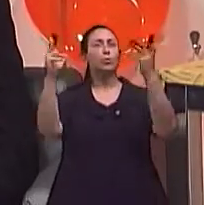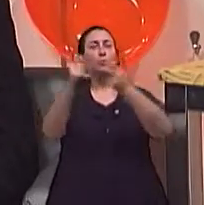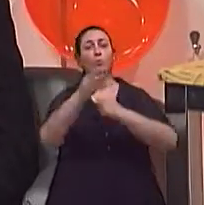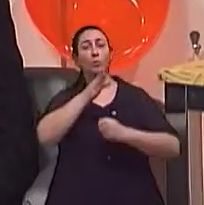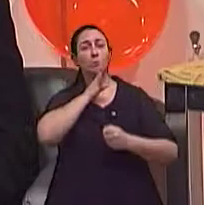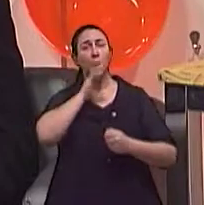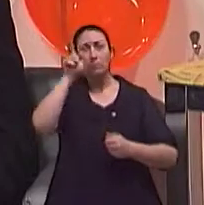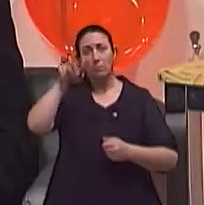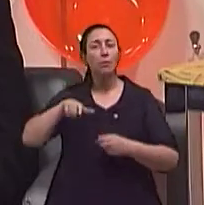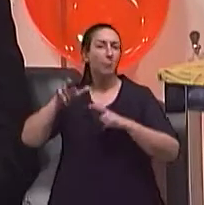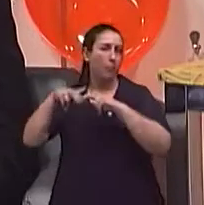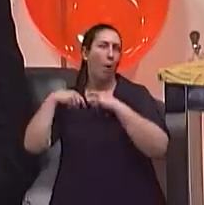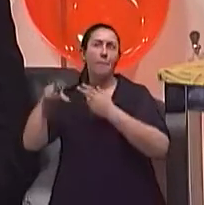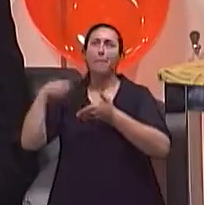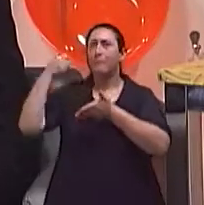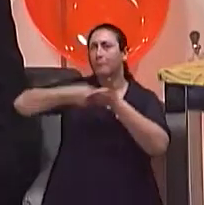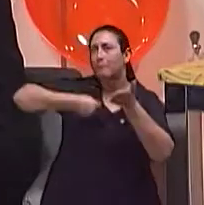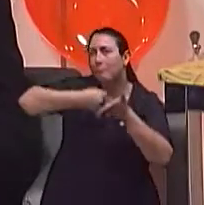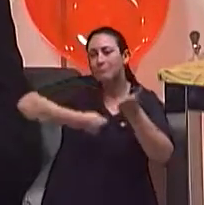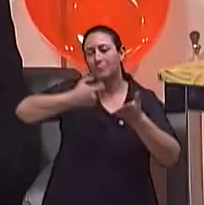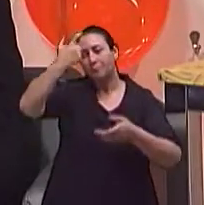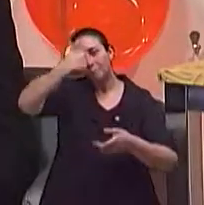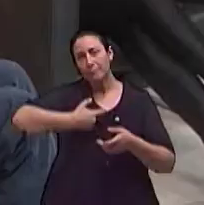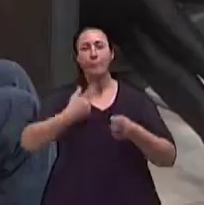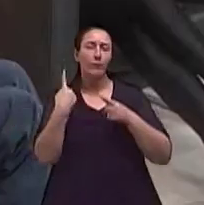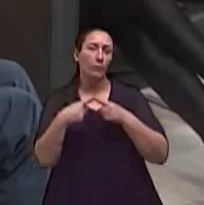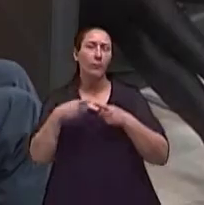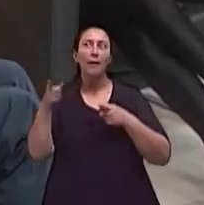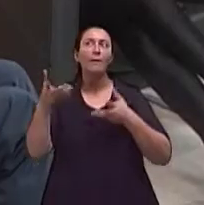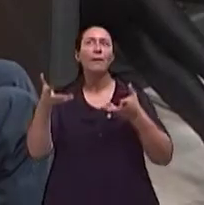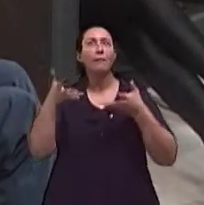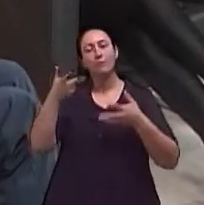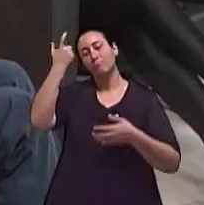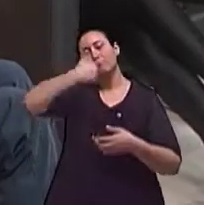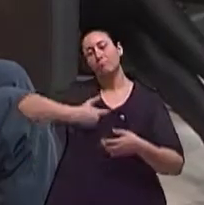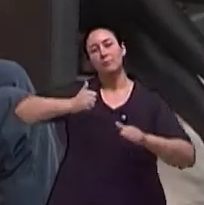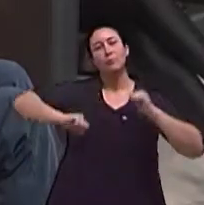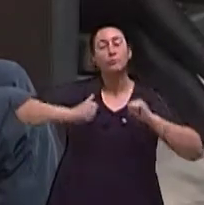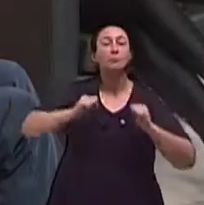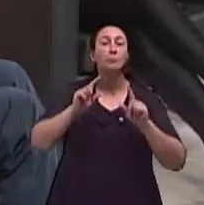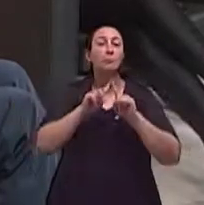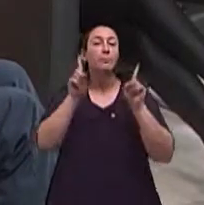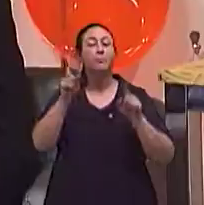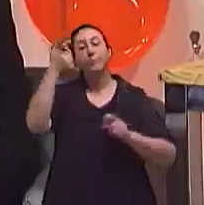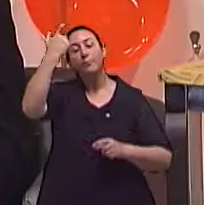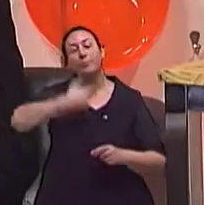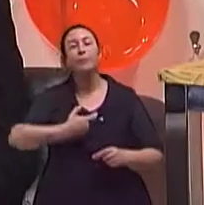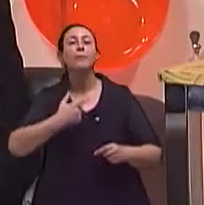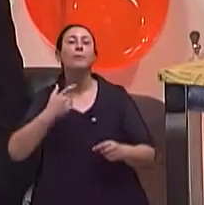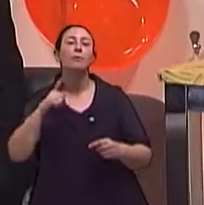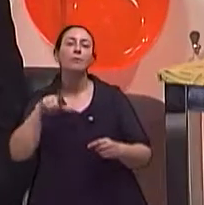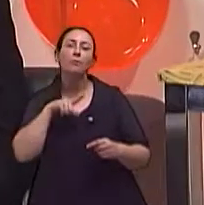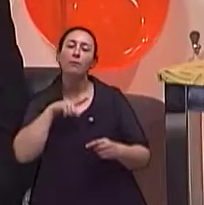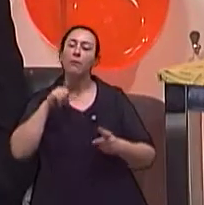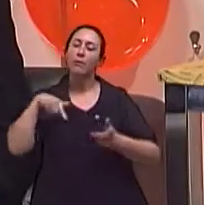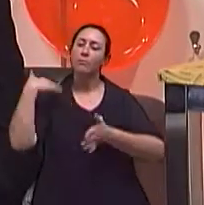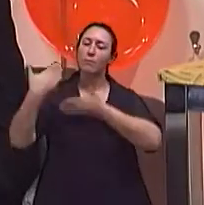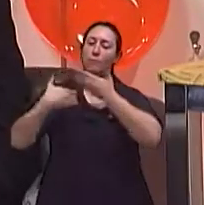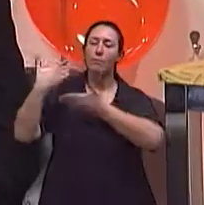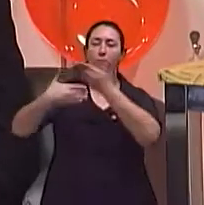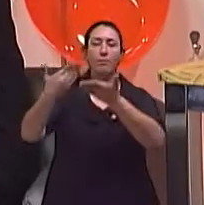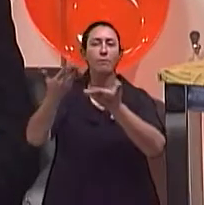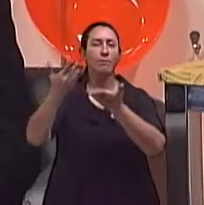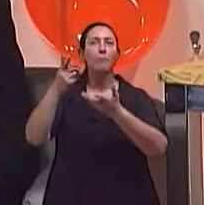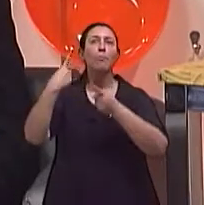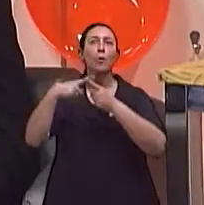não tanto pela sua luta por grandes papéis, mas sim por sua luta para o desenvolvimento da